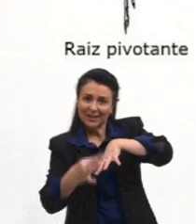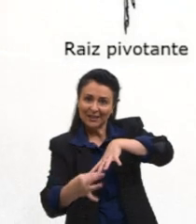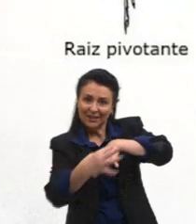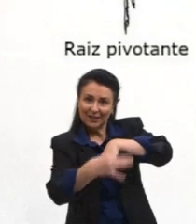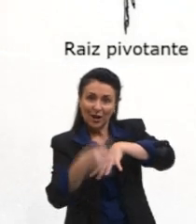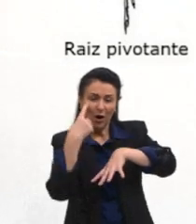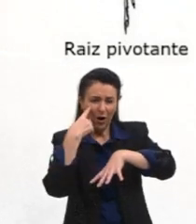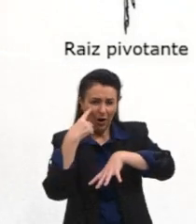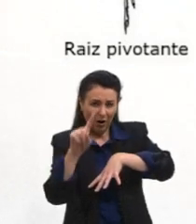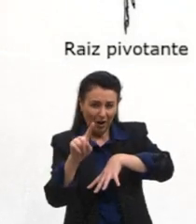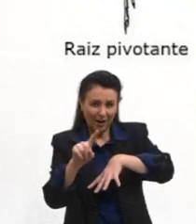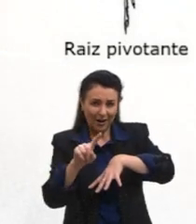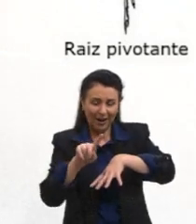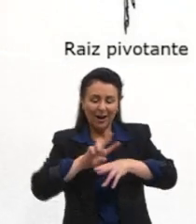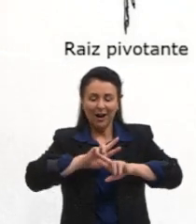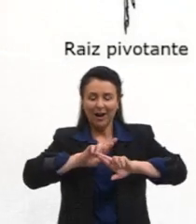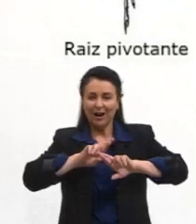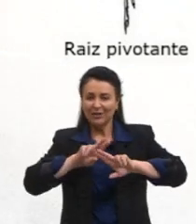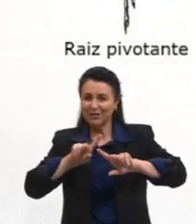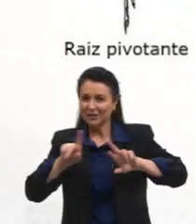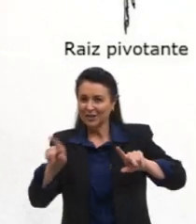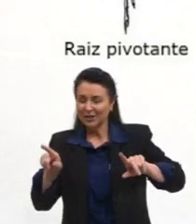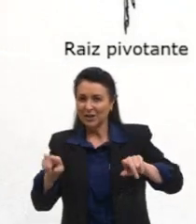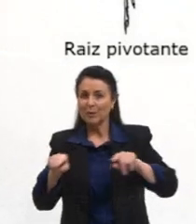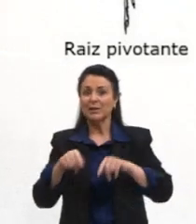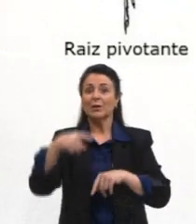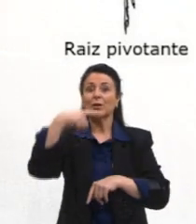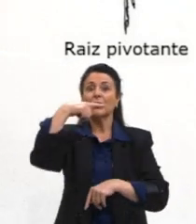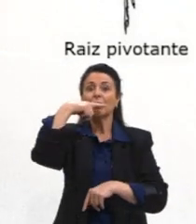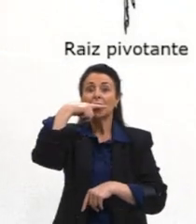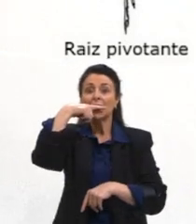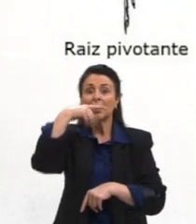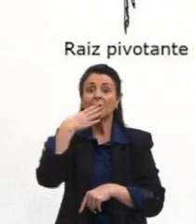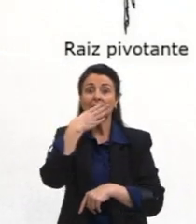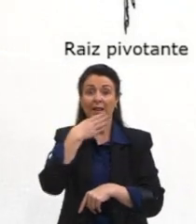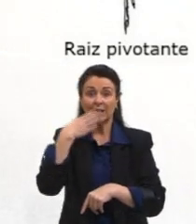olha a diferença. Um exemplo, então, é a cana, milho e a grama.